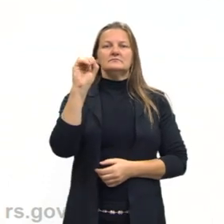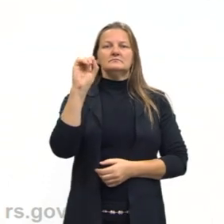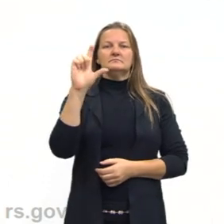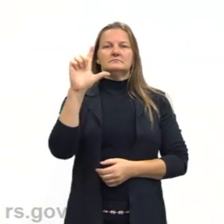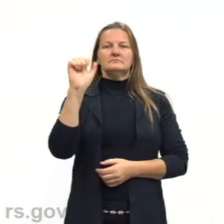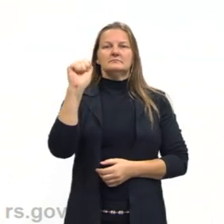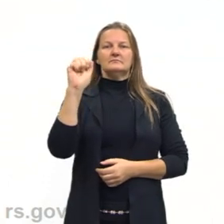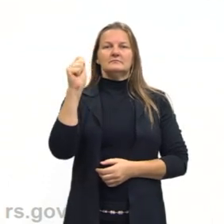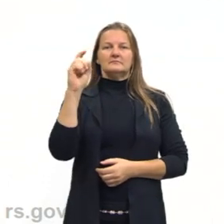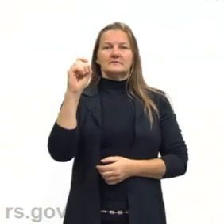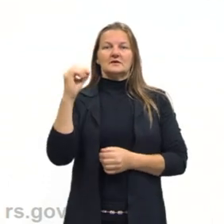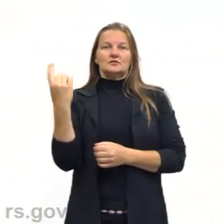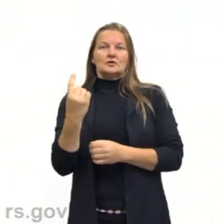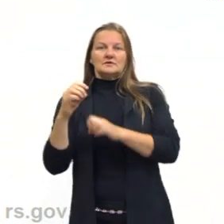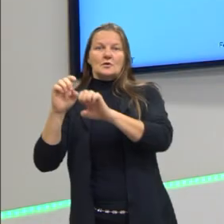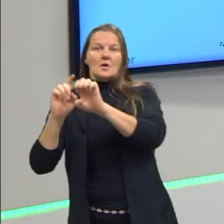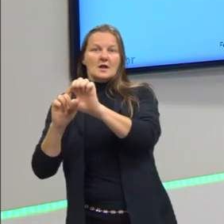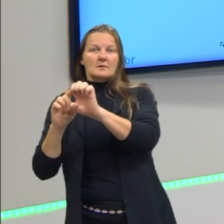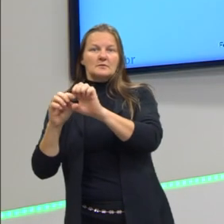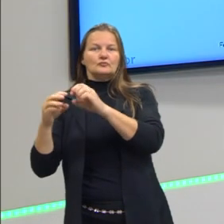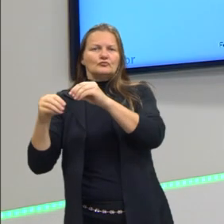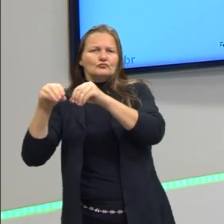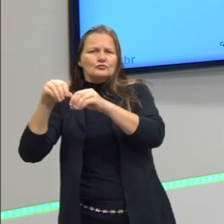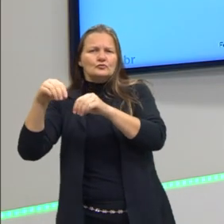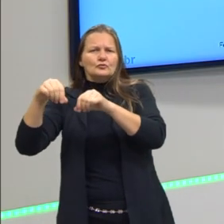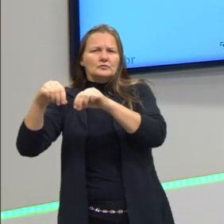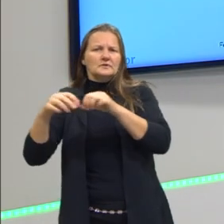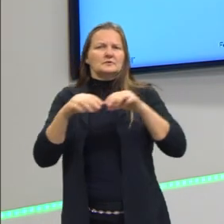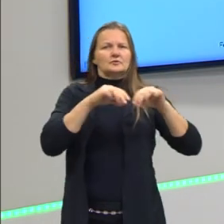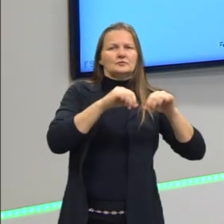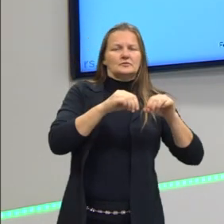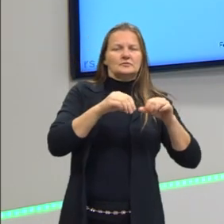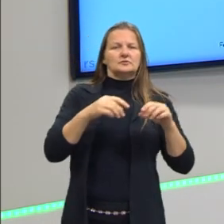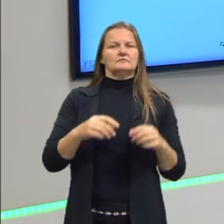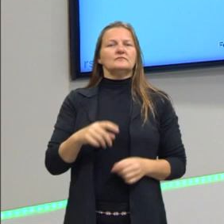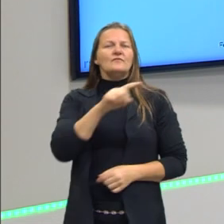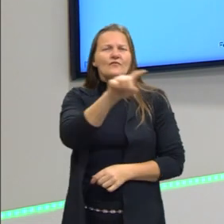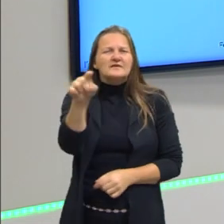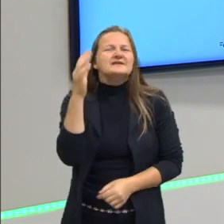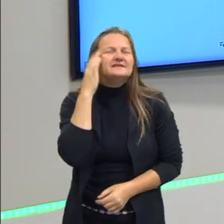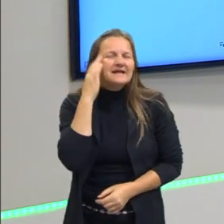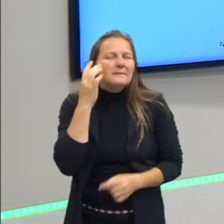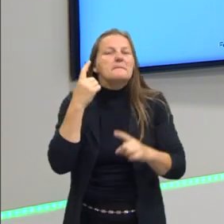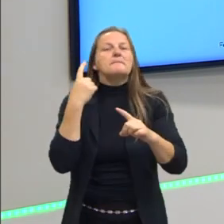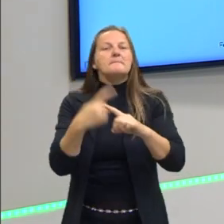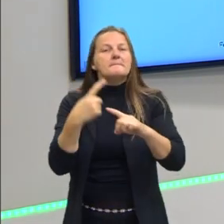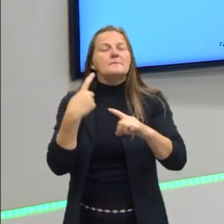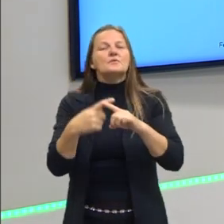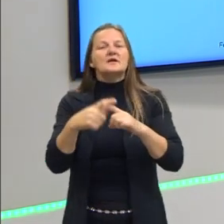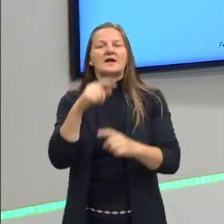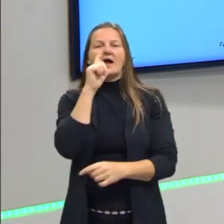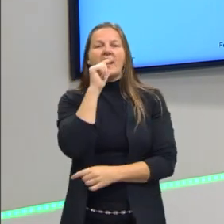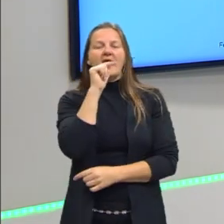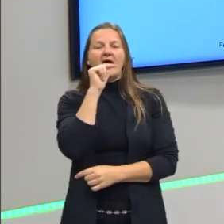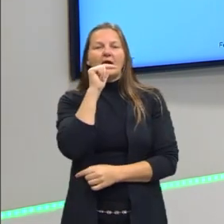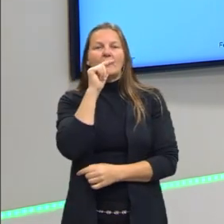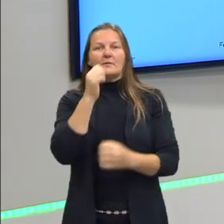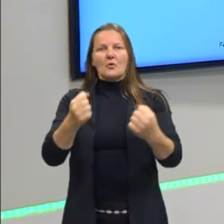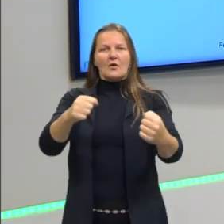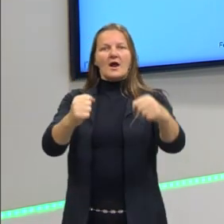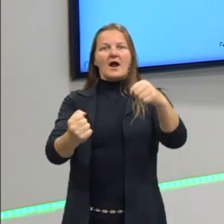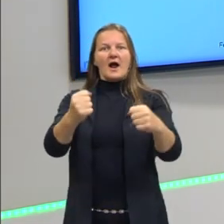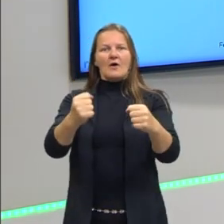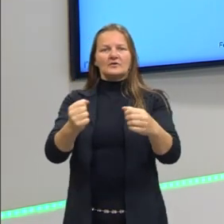soluções. E o que isso quer dizer? Por um acaso, vocês sabem por que a água do radiador dos